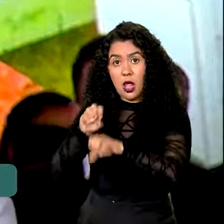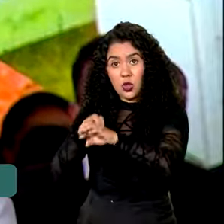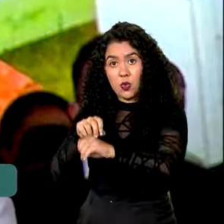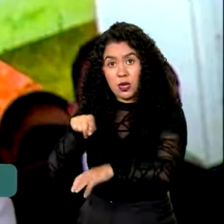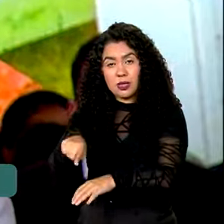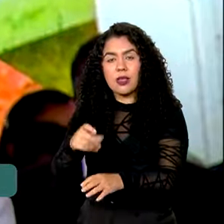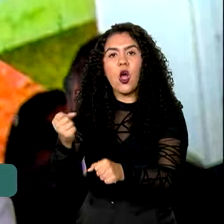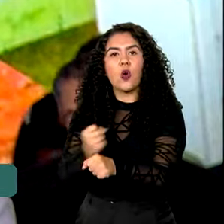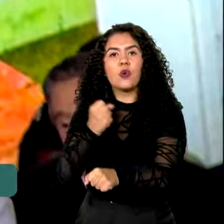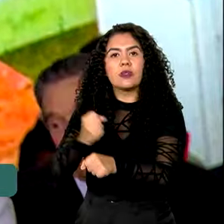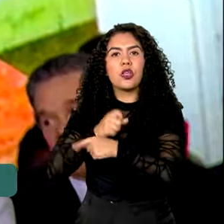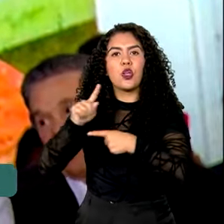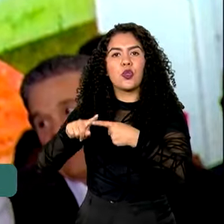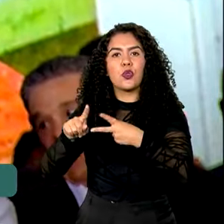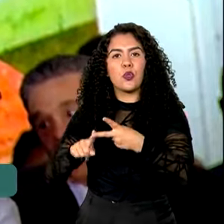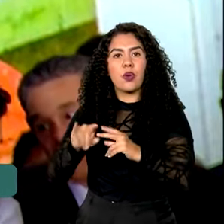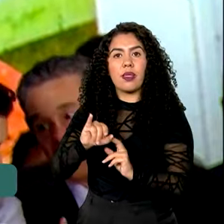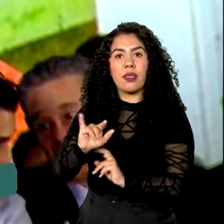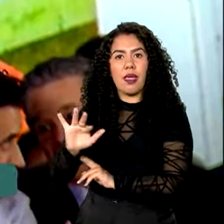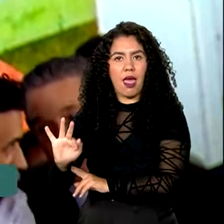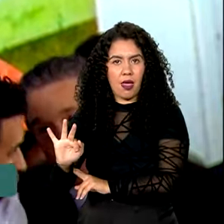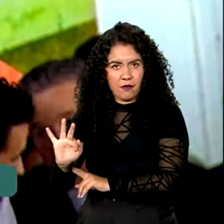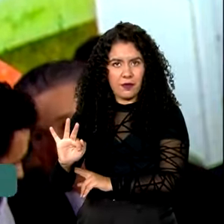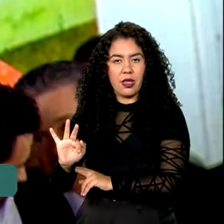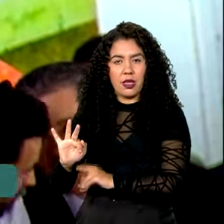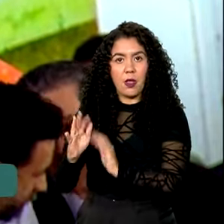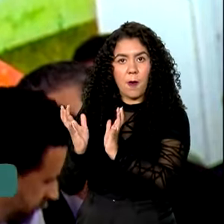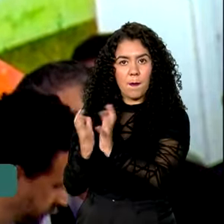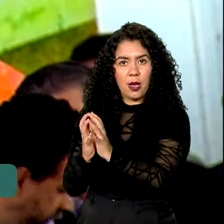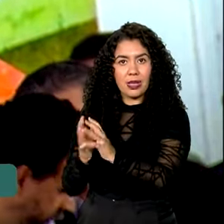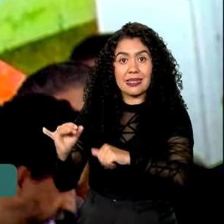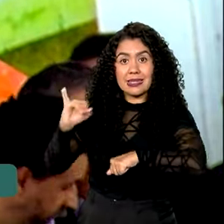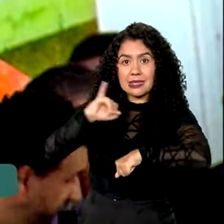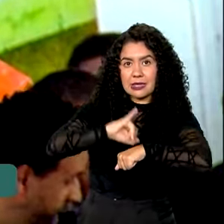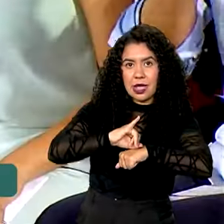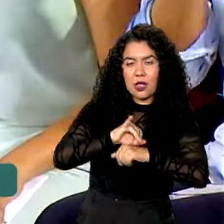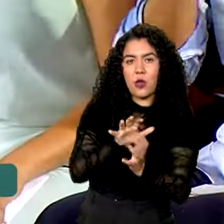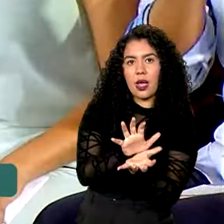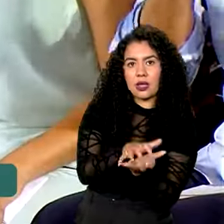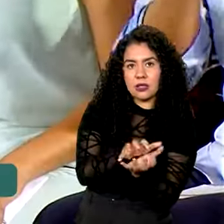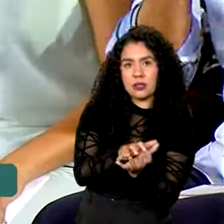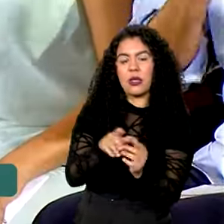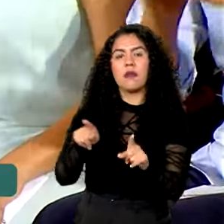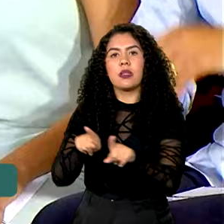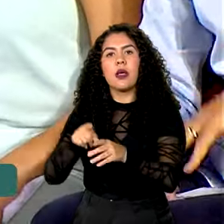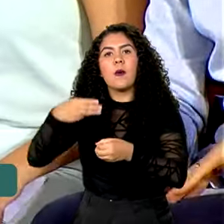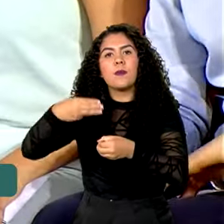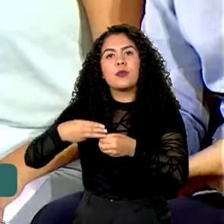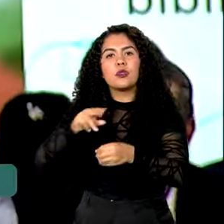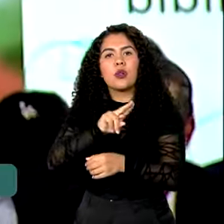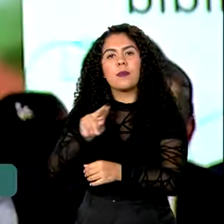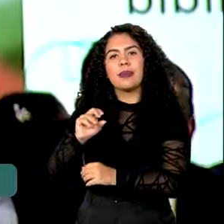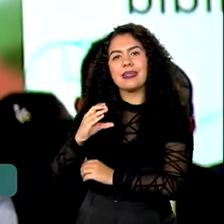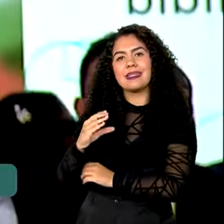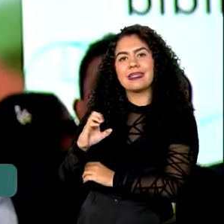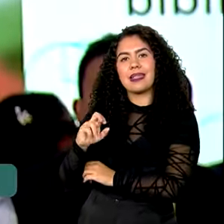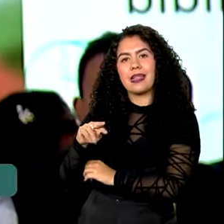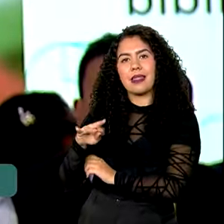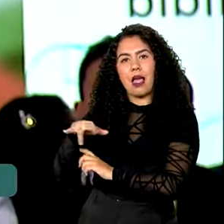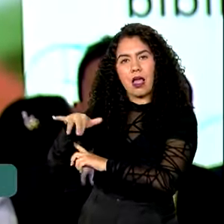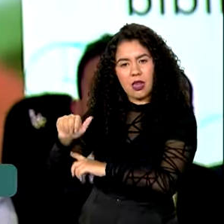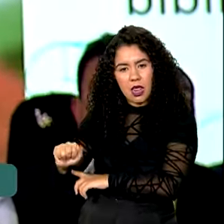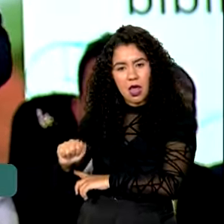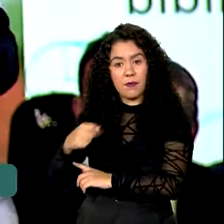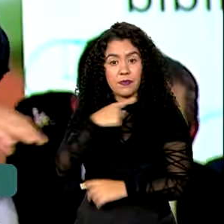novos campi do Instituto Federal de Pernambuco. Um no centro do Recife e um no município de Sertânia. Na Instituto